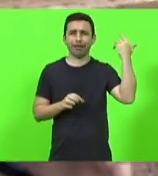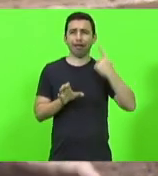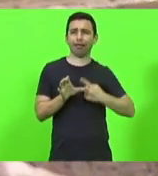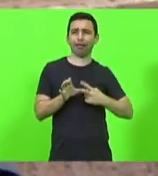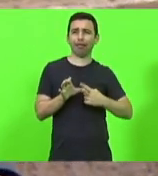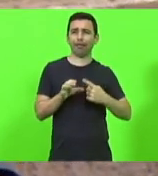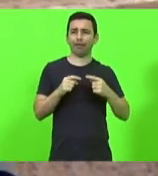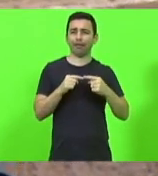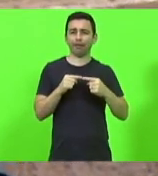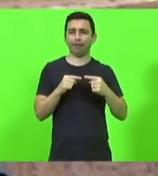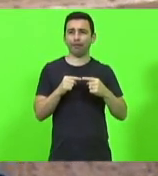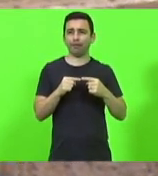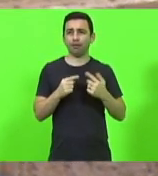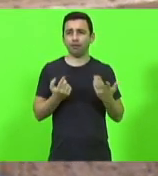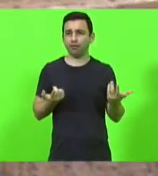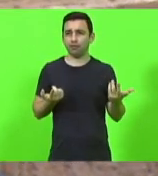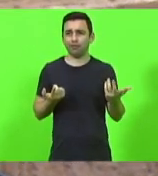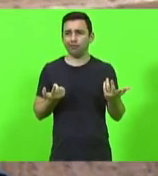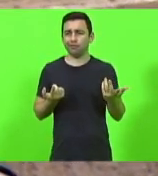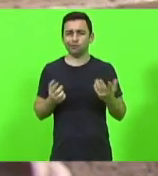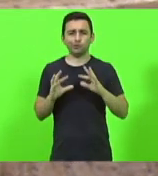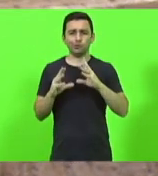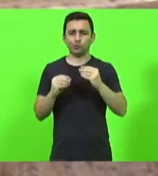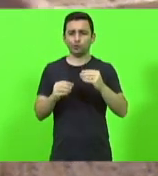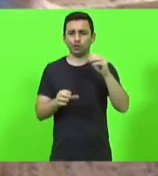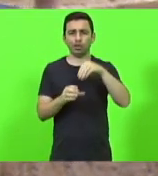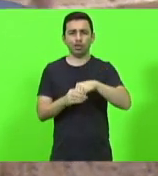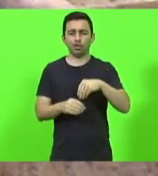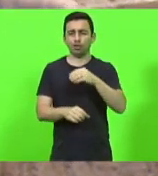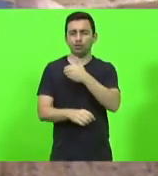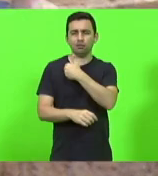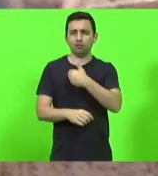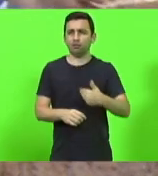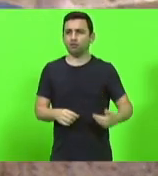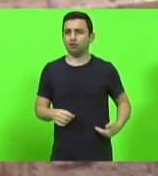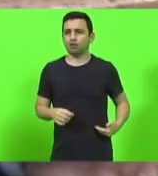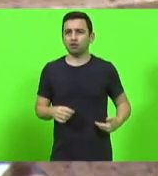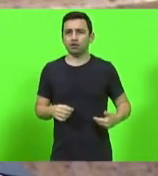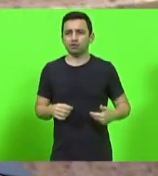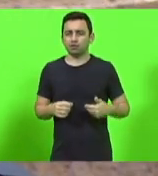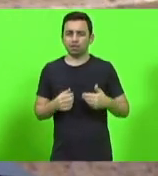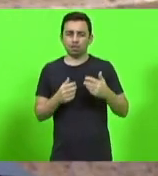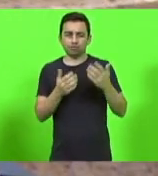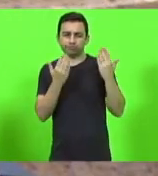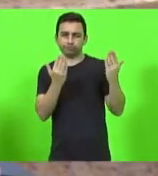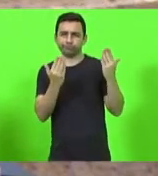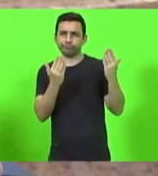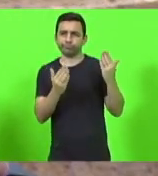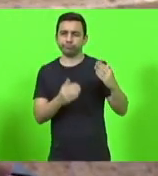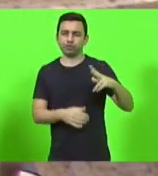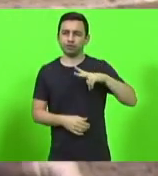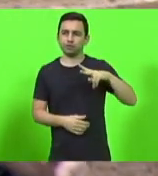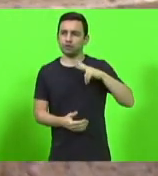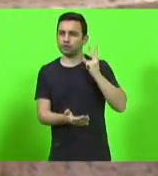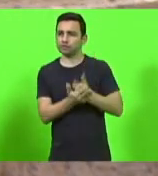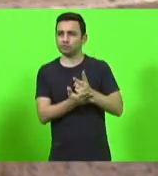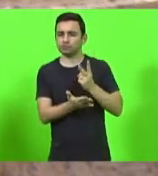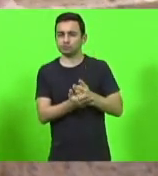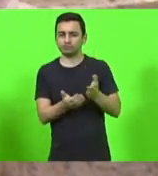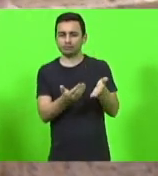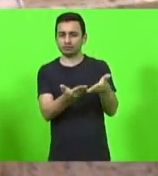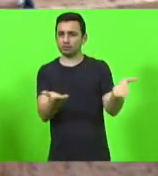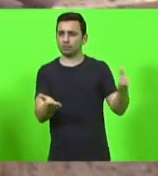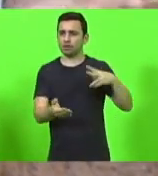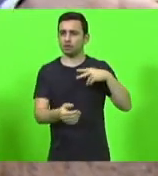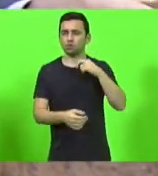dentro do Estado e uma desconfiança desleal com a iniciativa privada. É como se a iniciativa privada não pudesse fazer tudo